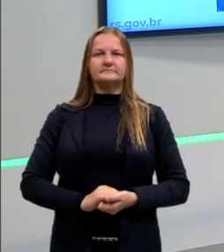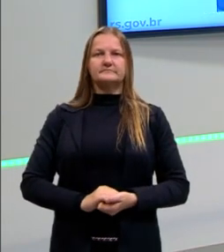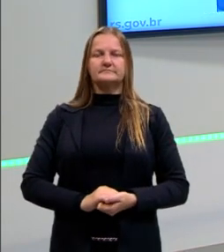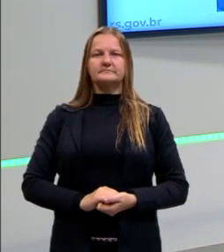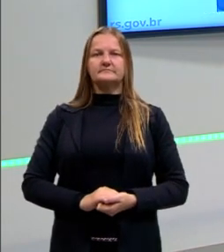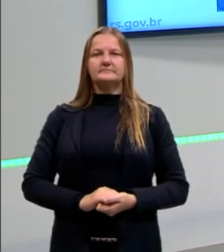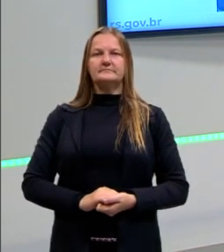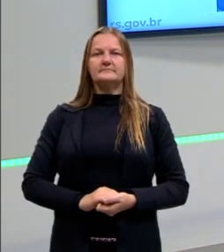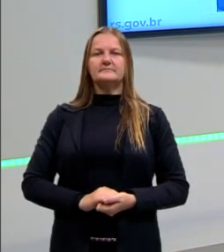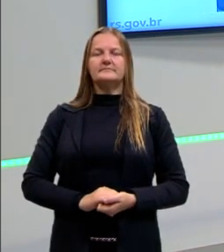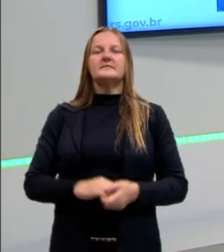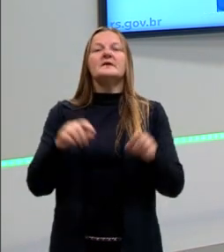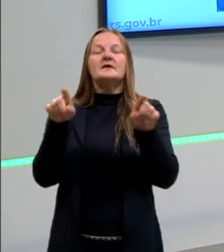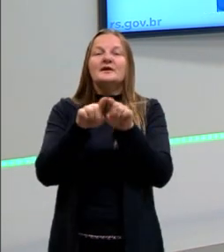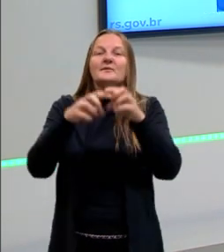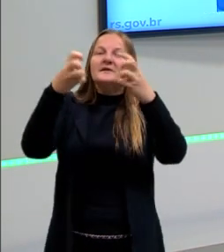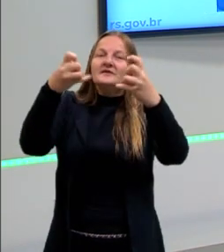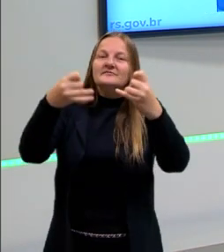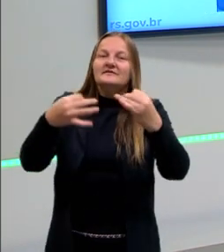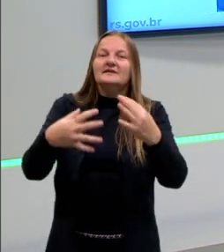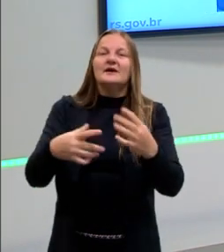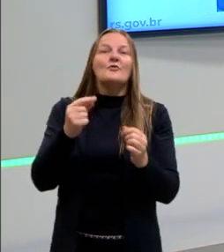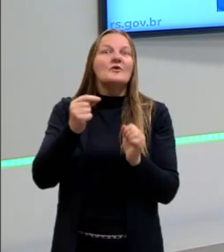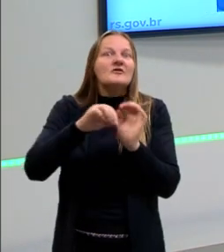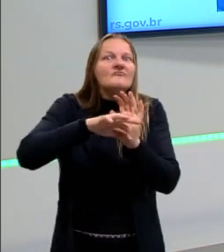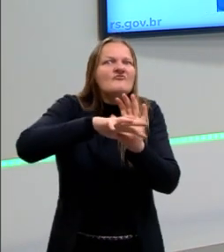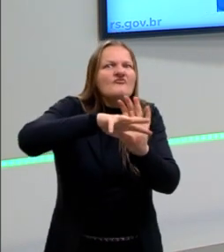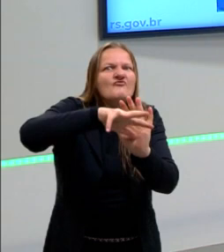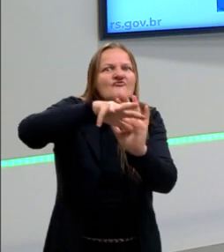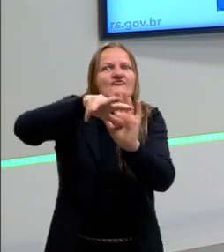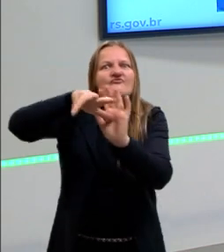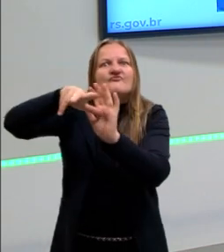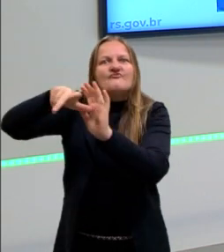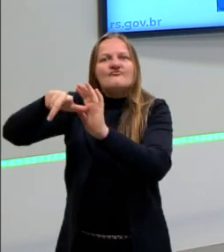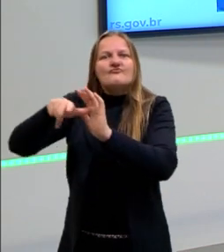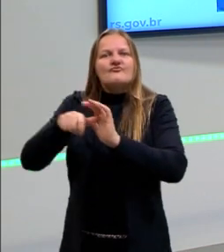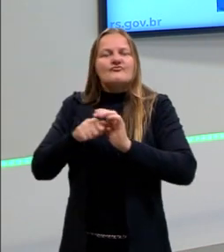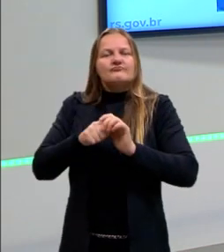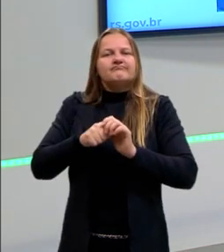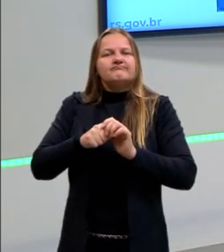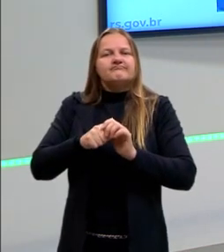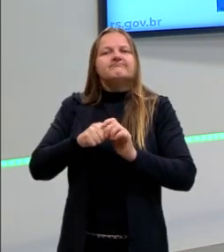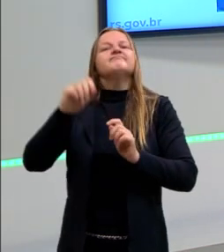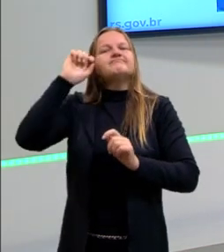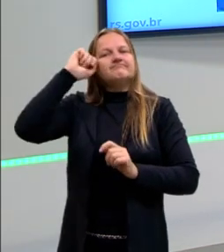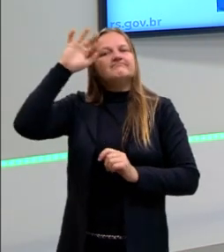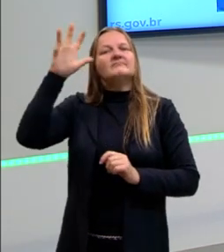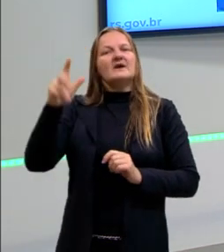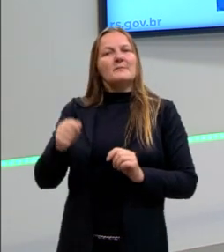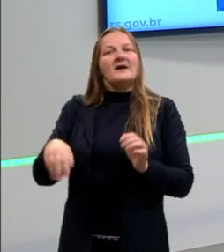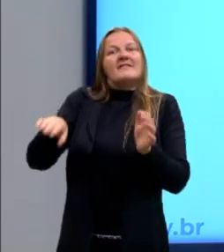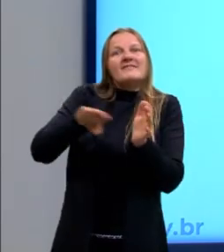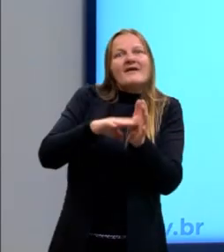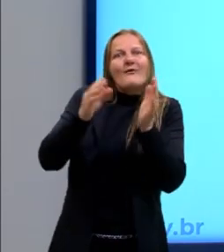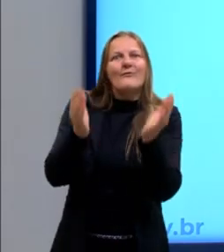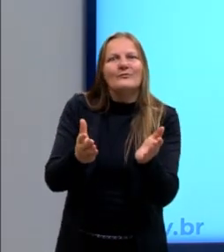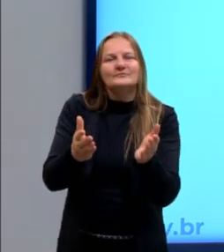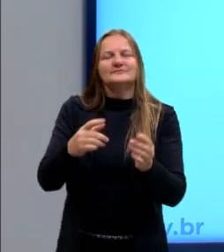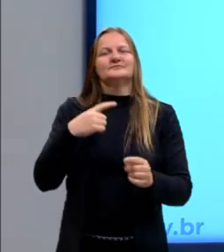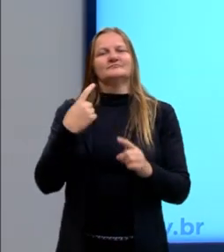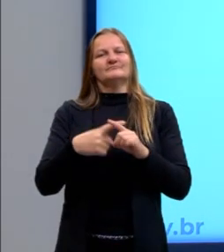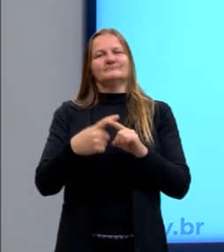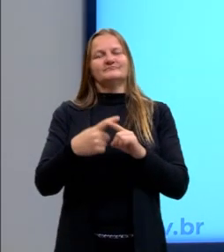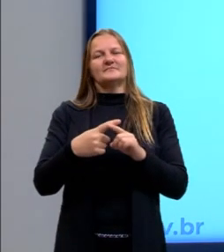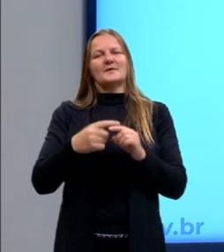E a gente precisa falar de um roubo da história que a África sofreu e sofre ainda hoje. Então,